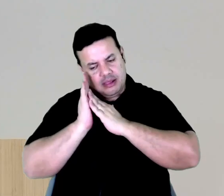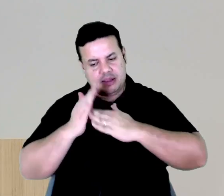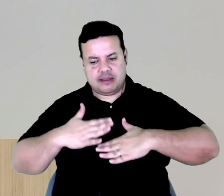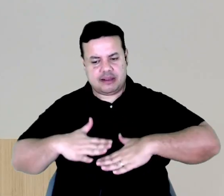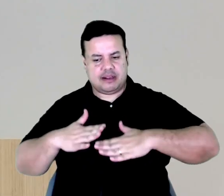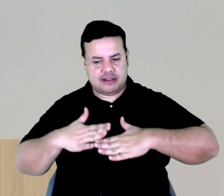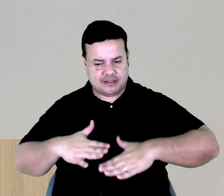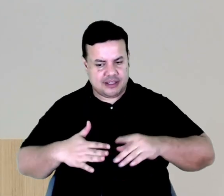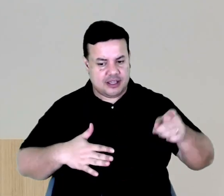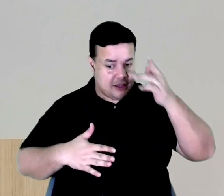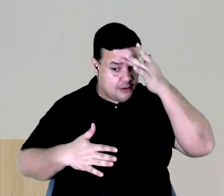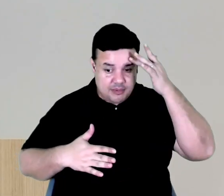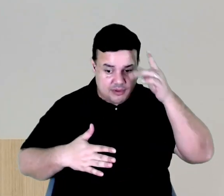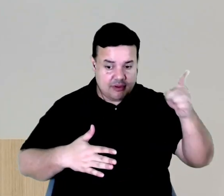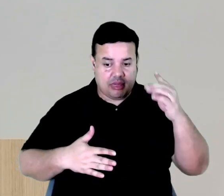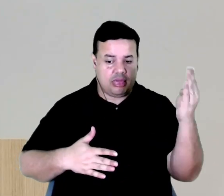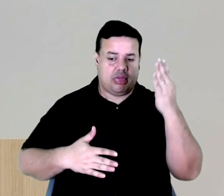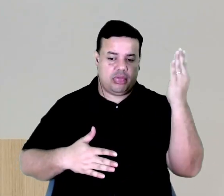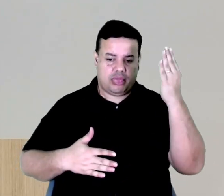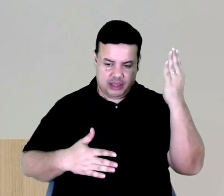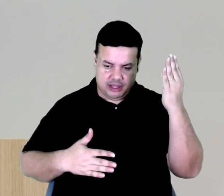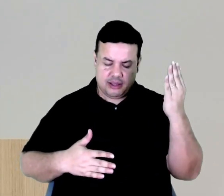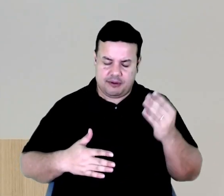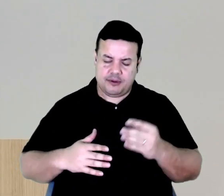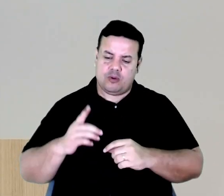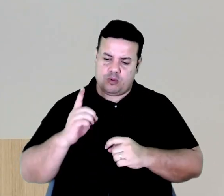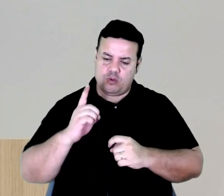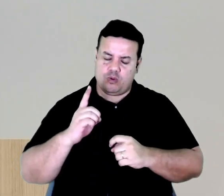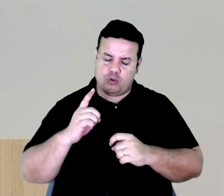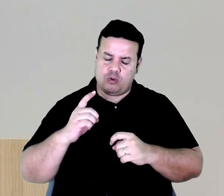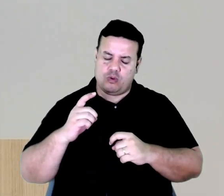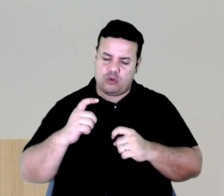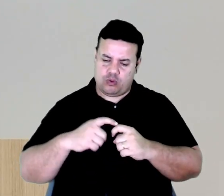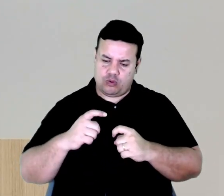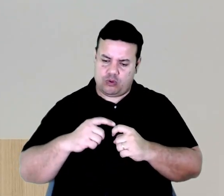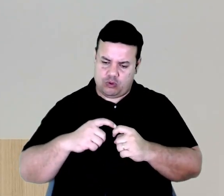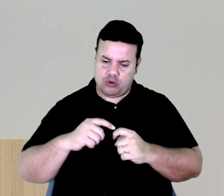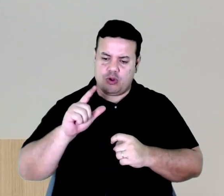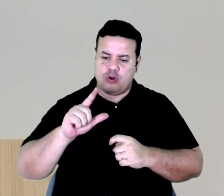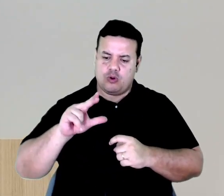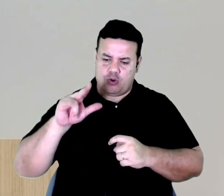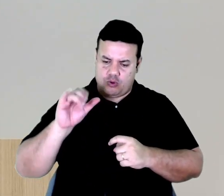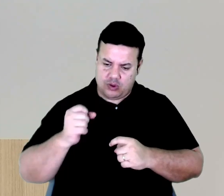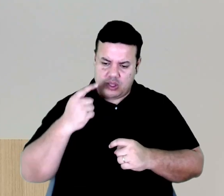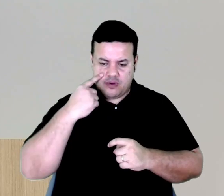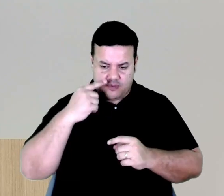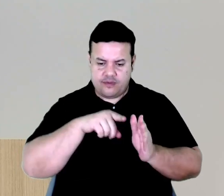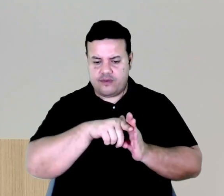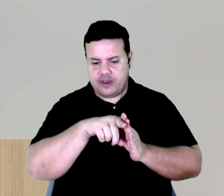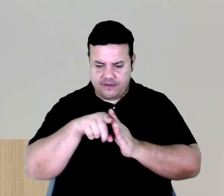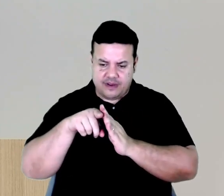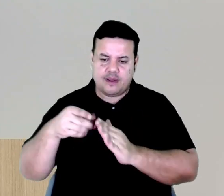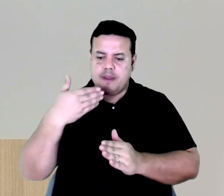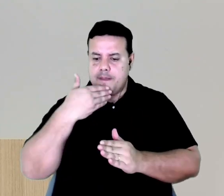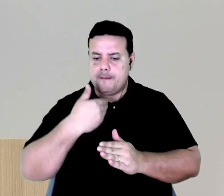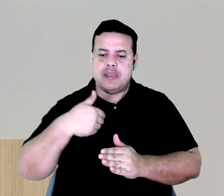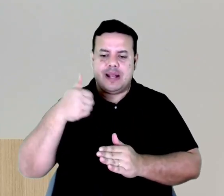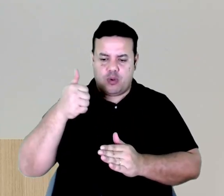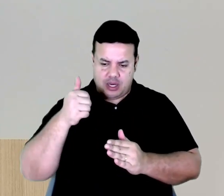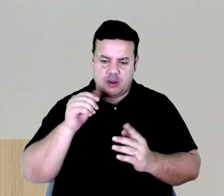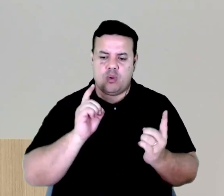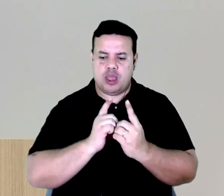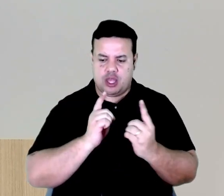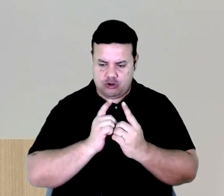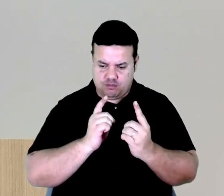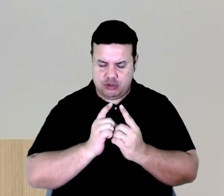Enfim, o doutor Luiz Regério já se comprometeu a verificar essas situações e melhorar o atendimento do UPA, e eu espero que sim, porque ali nós